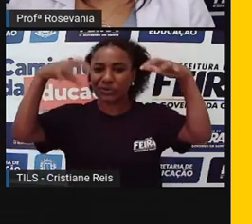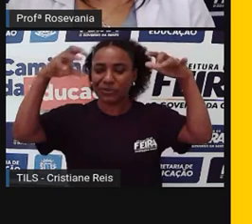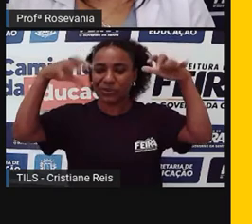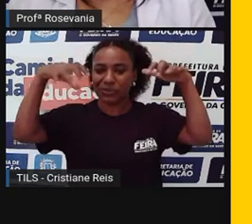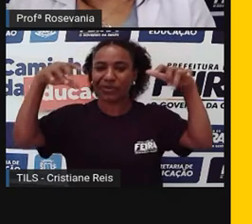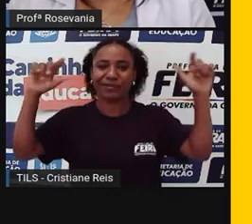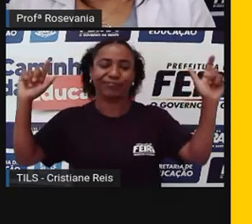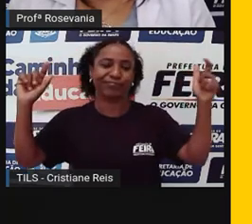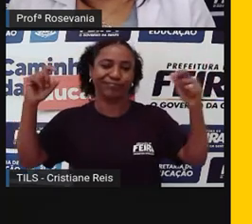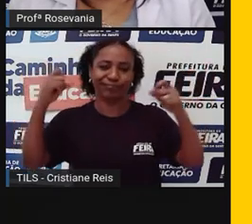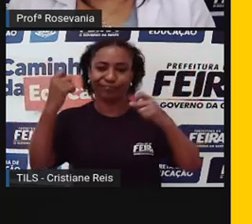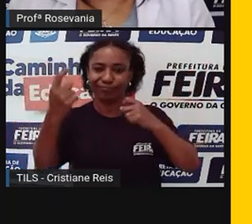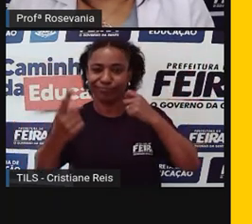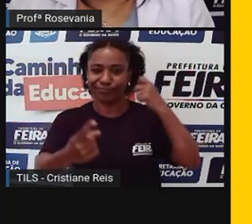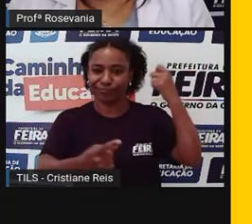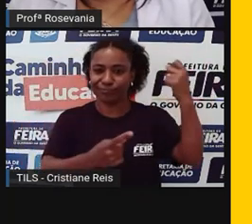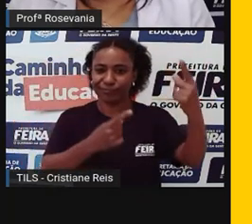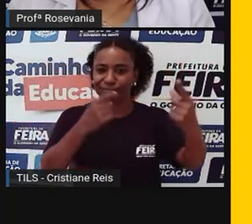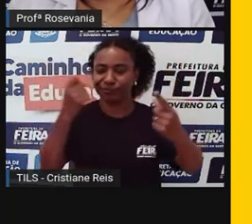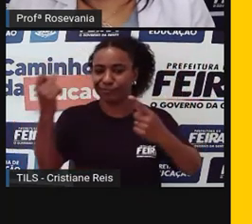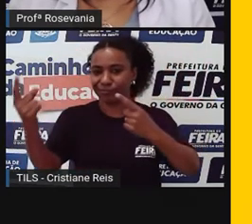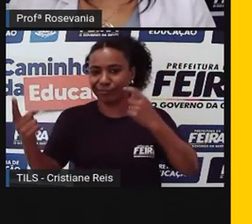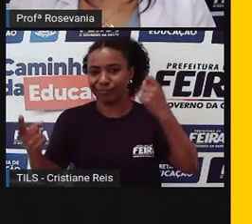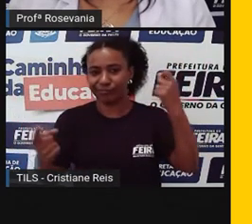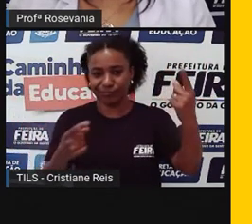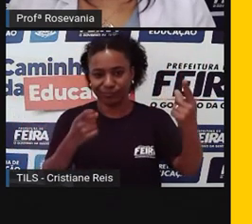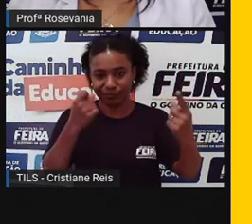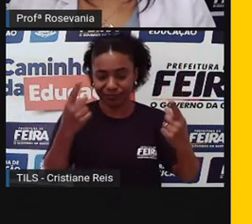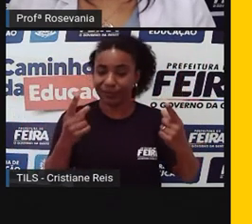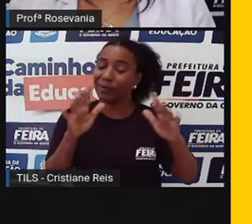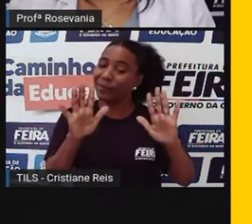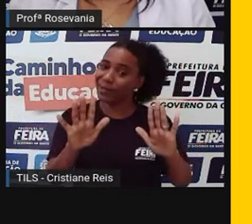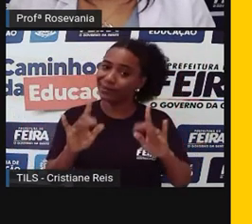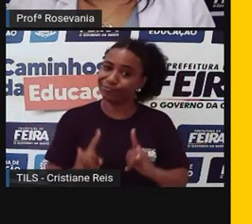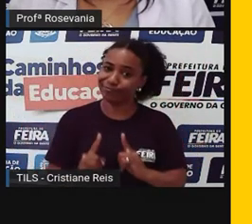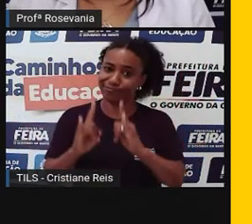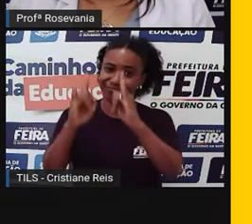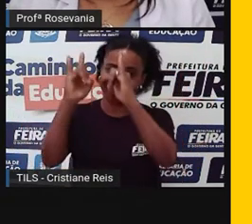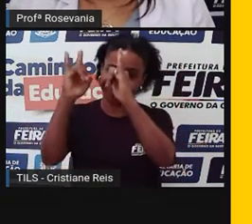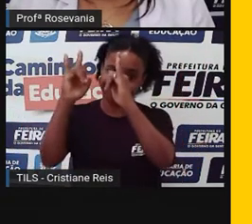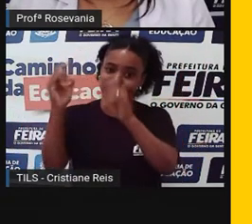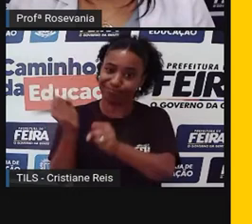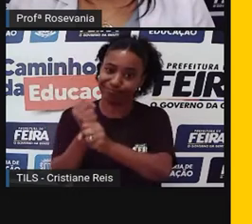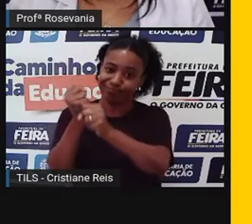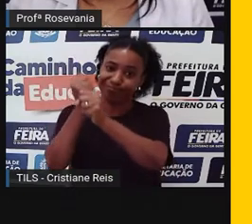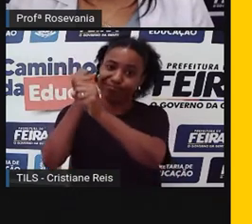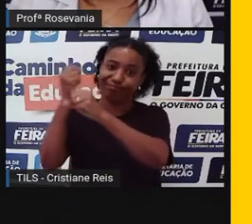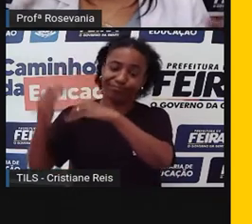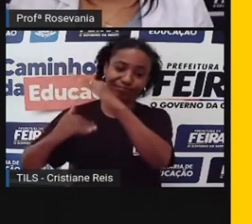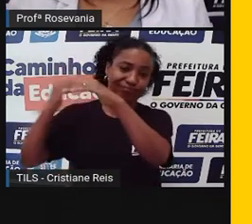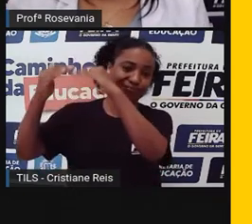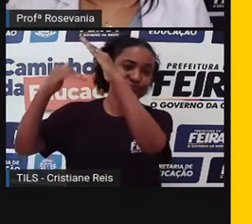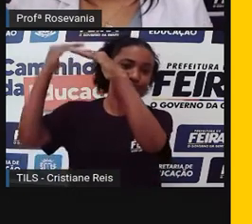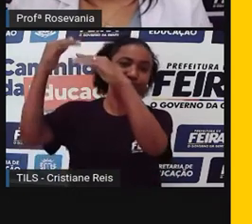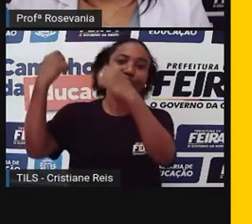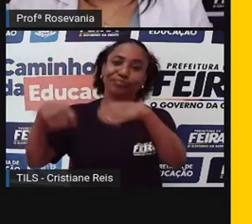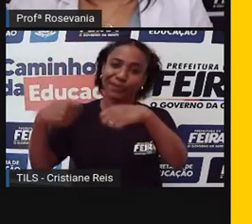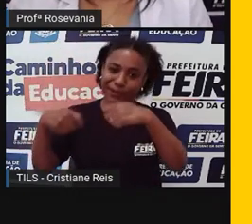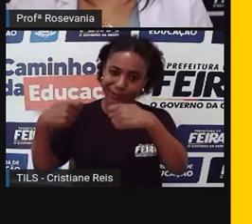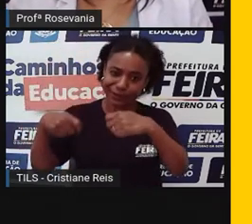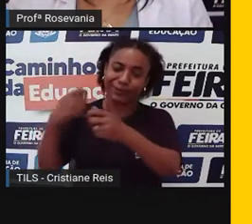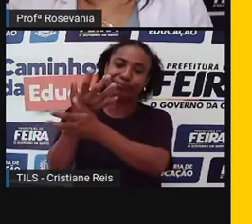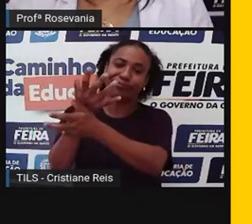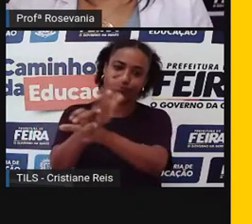aqui. Mas o progresso exige isso. Eu já citei até quando a gente estava olhando a imagem, né, geral de Feira de